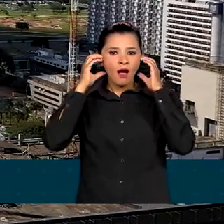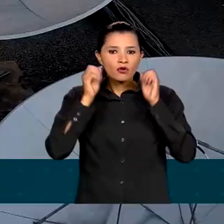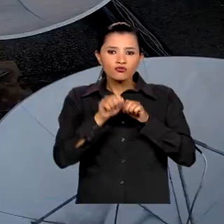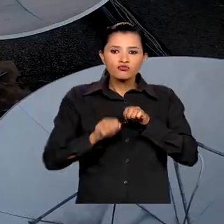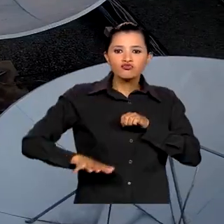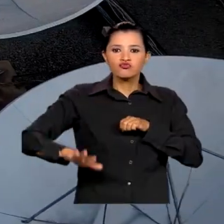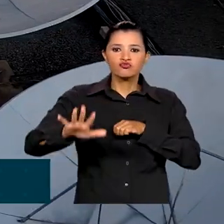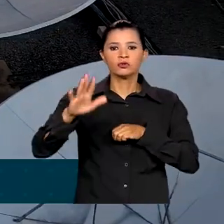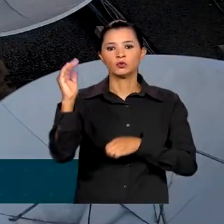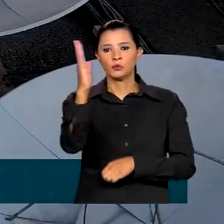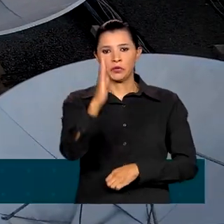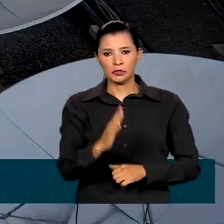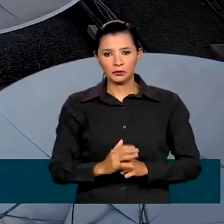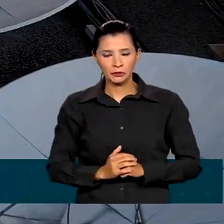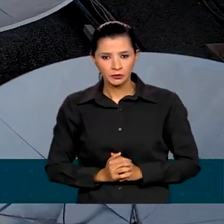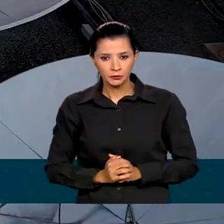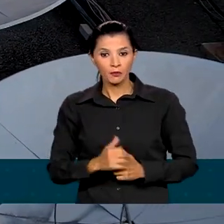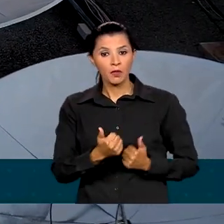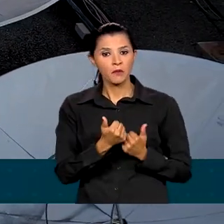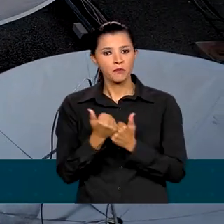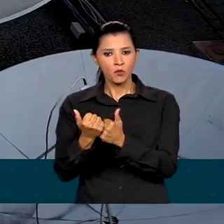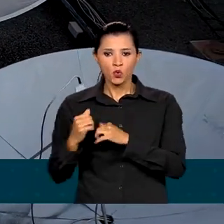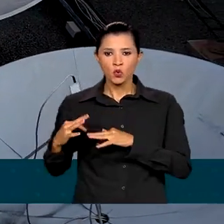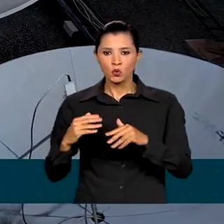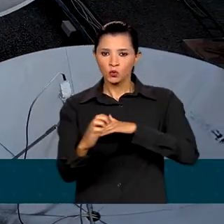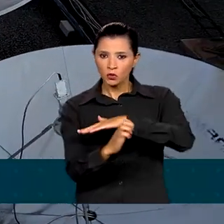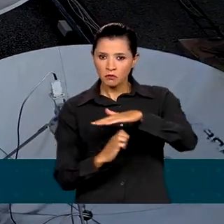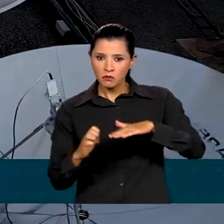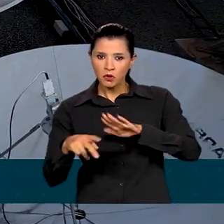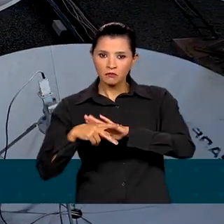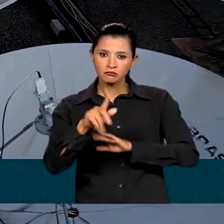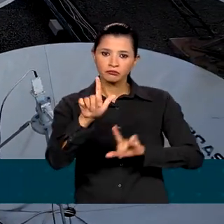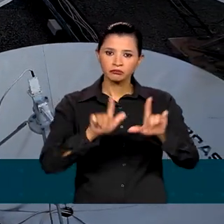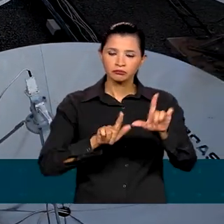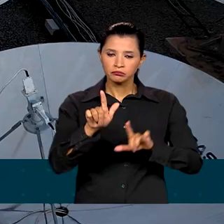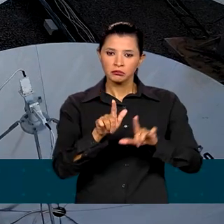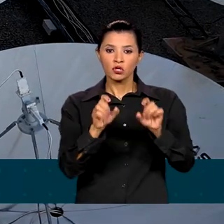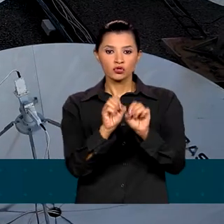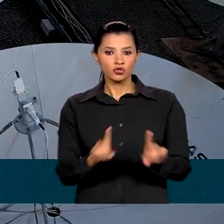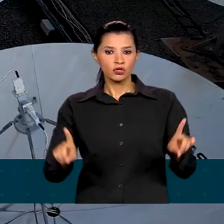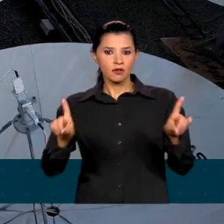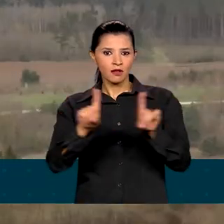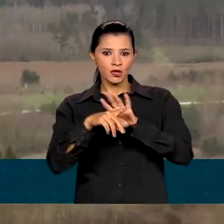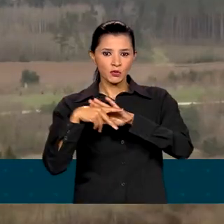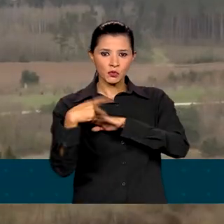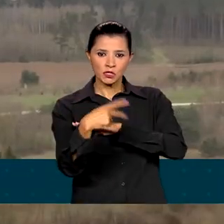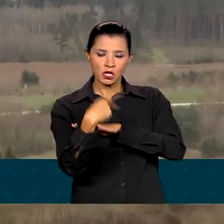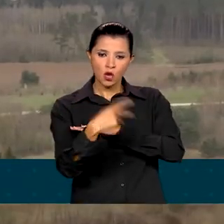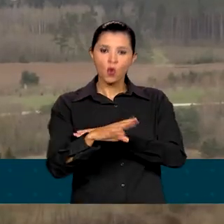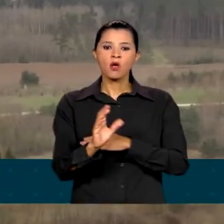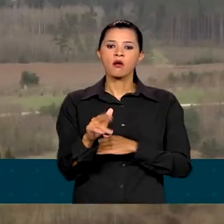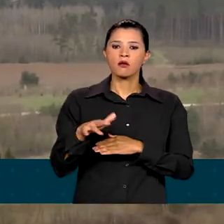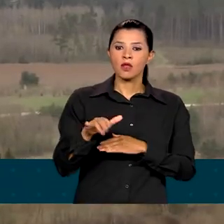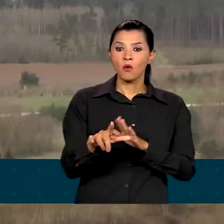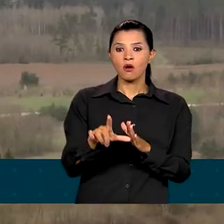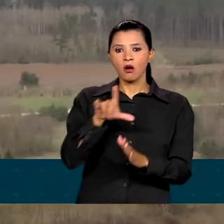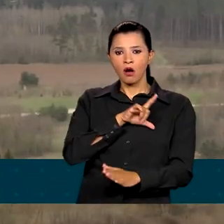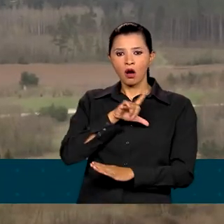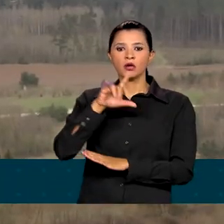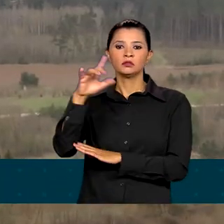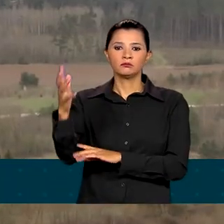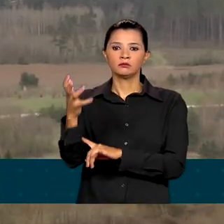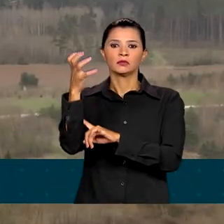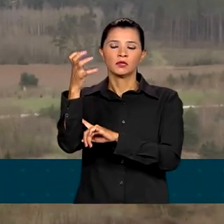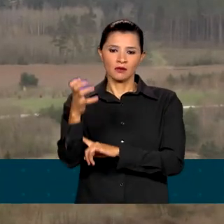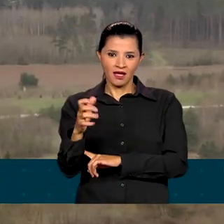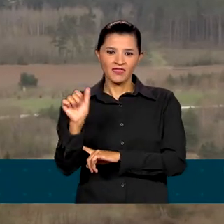país, como apoio para que todas as empresas de TV digitalizem seus canais antes do desligamento da TV